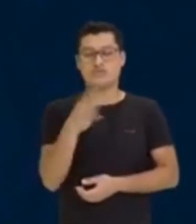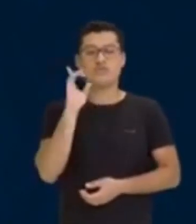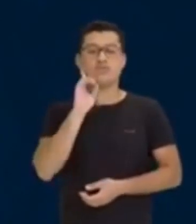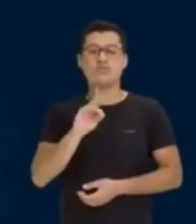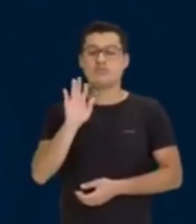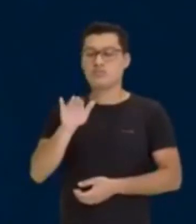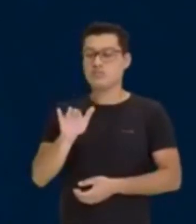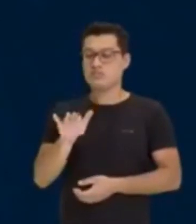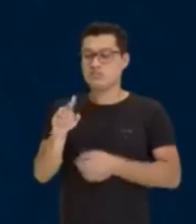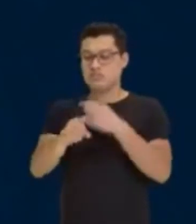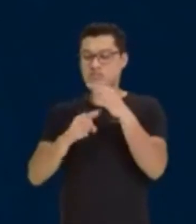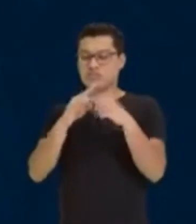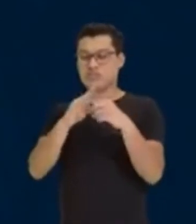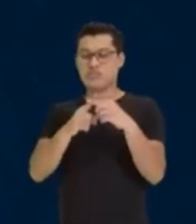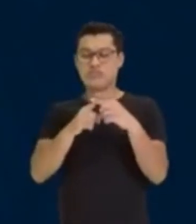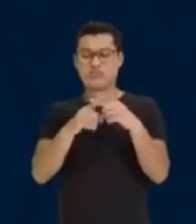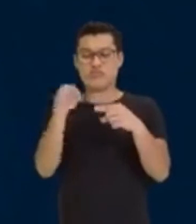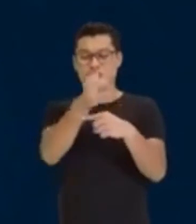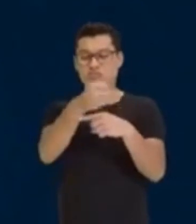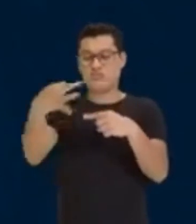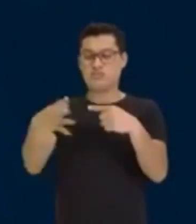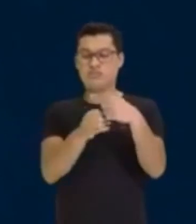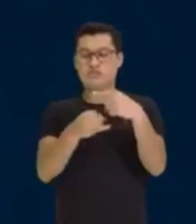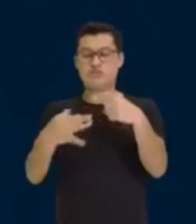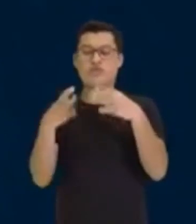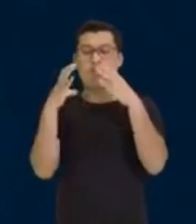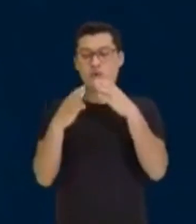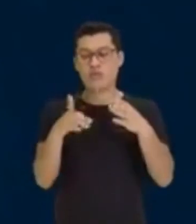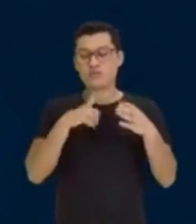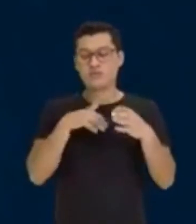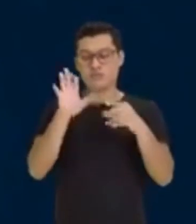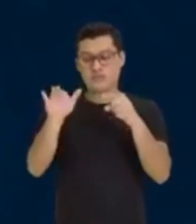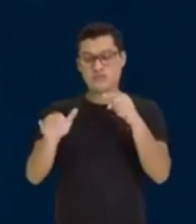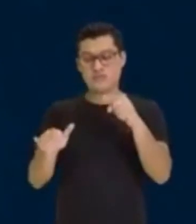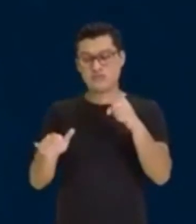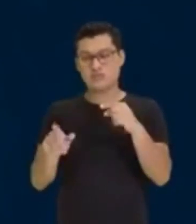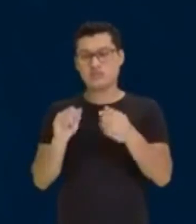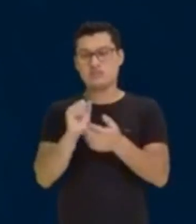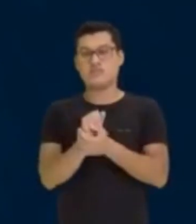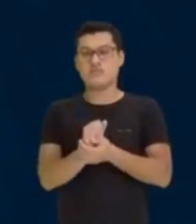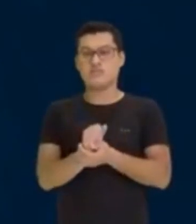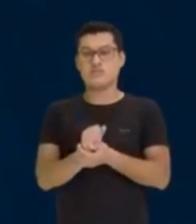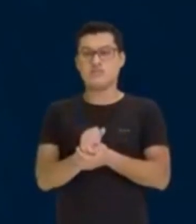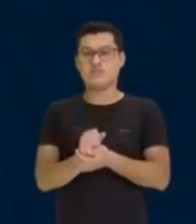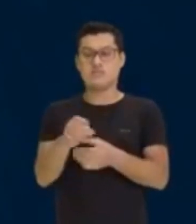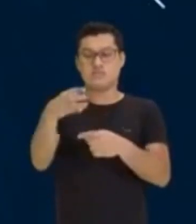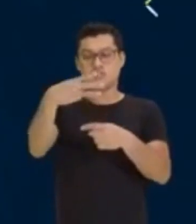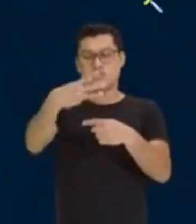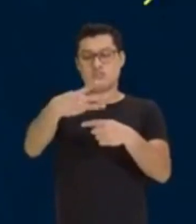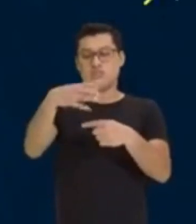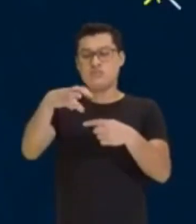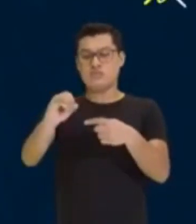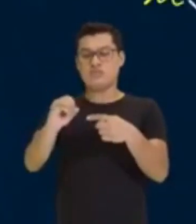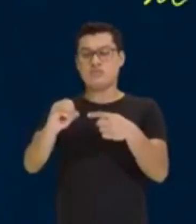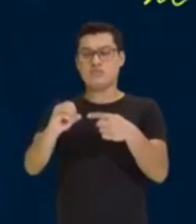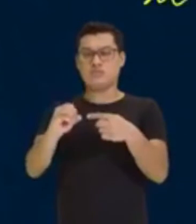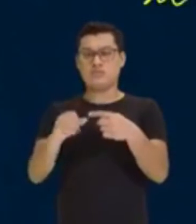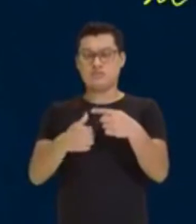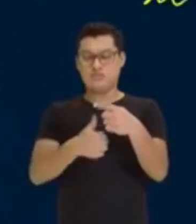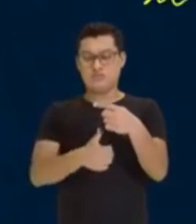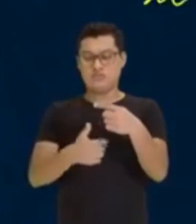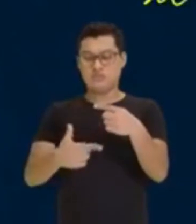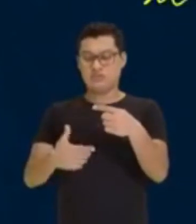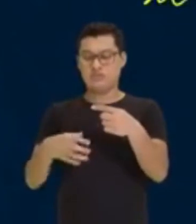diminuir, tu tens que multiplicar por uma fração, onde, para diminuir, o menor tem que estar em cima. E o menor é 30, o maior é 120.